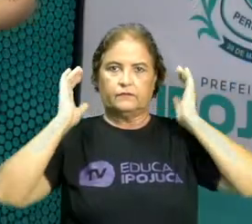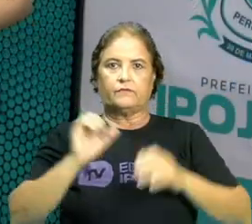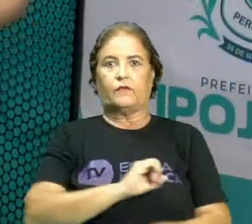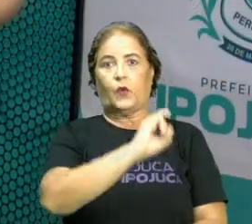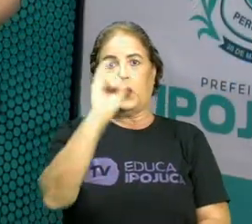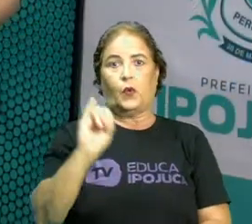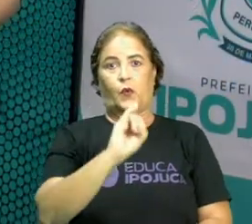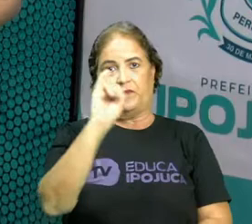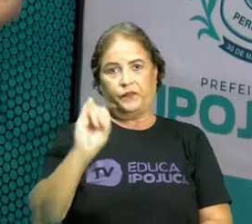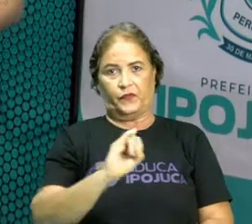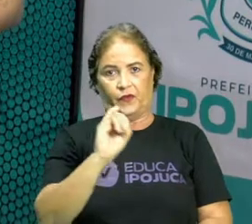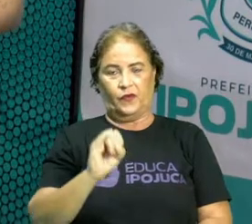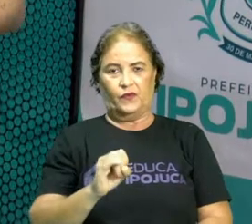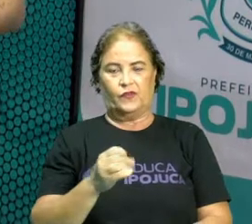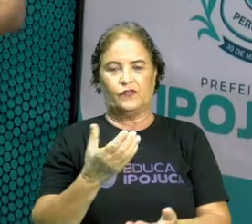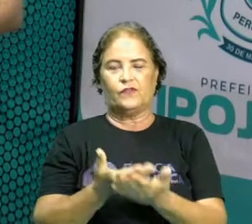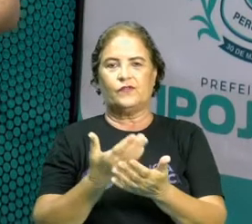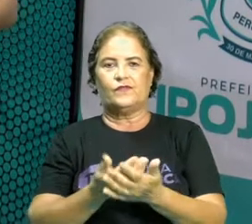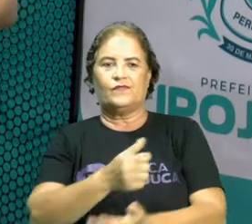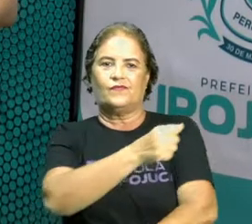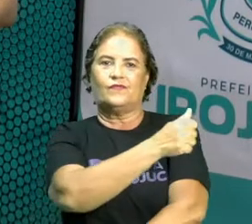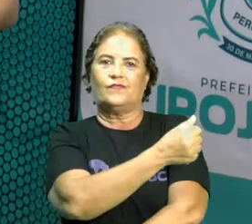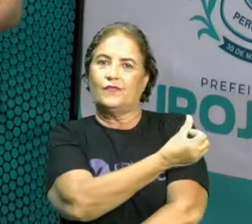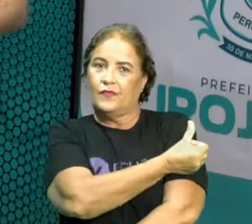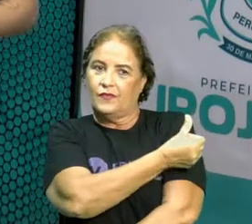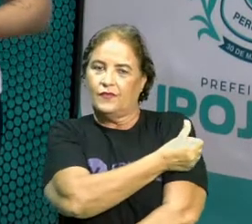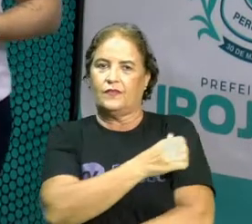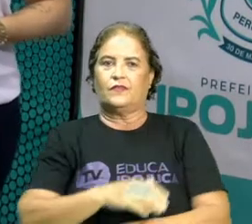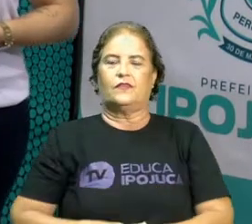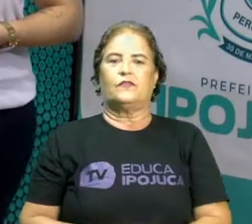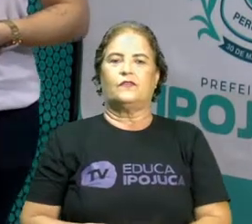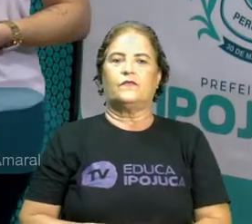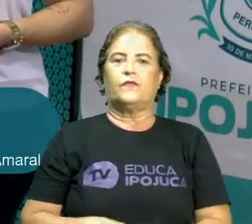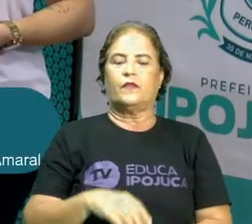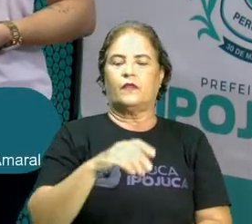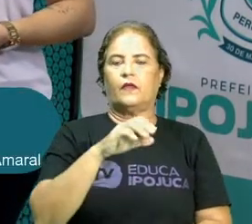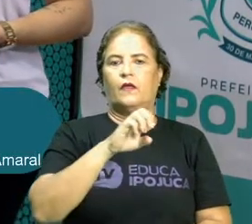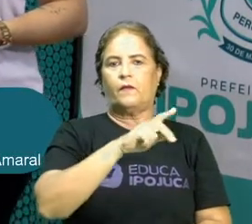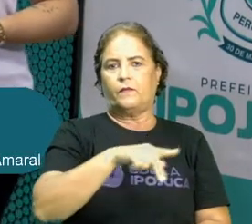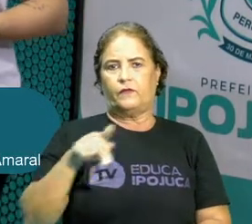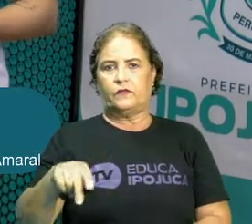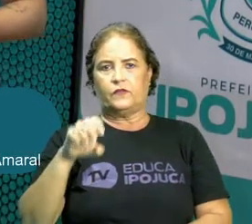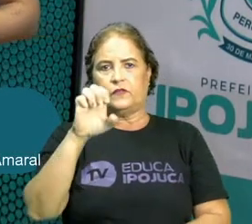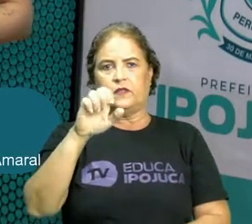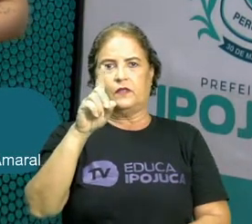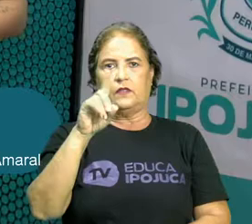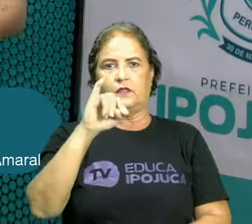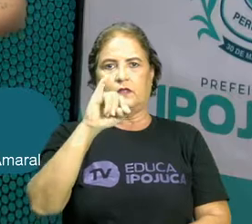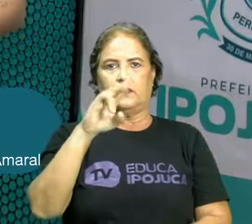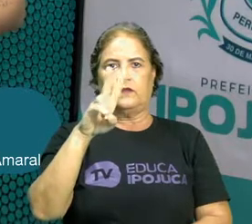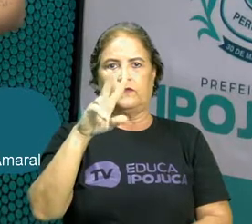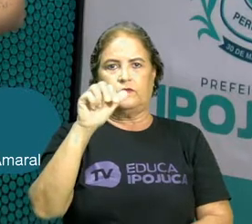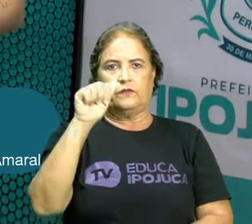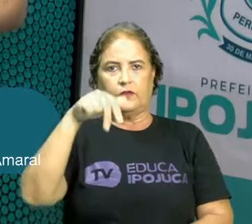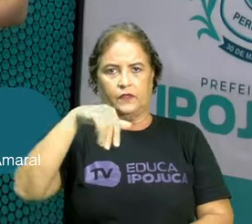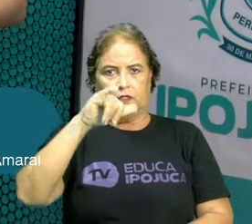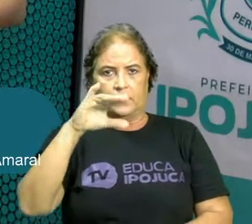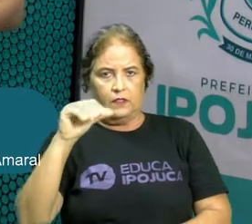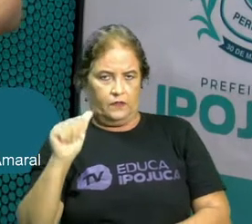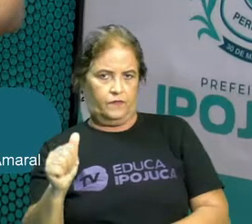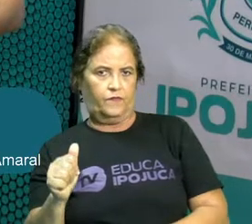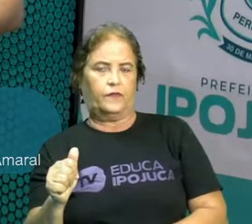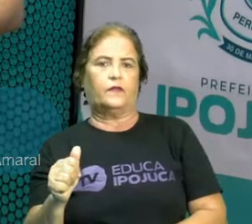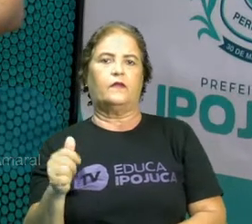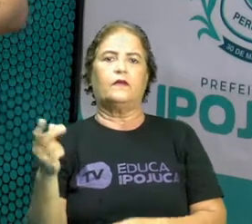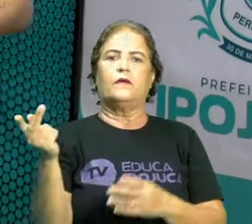Olá, estudantes do sexto ano, tudo bem? Sou Edivânia Nunes, professora de língua portuguesa. Sejam bem-vindos à nossa aula. O